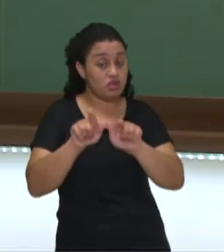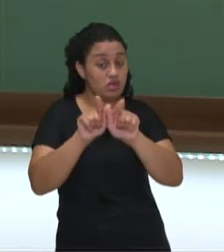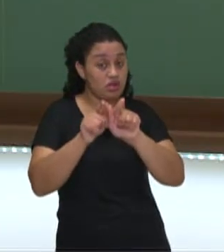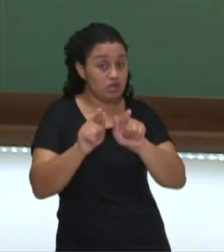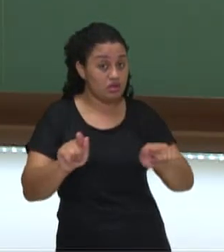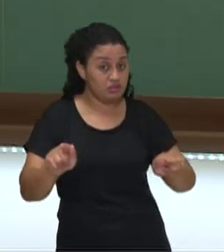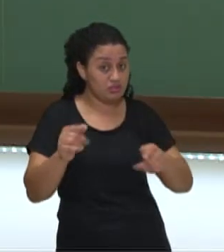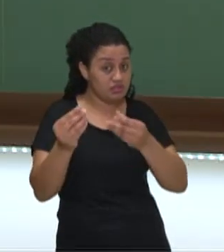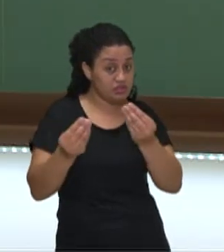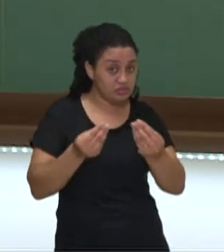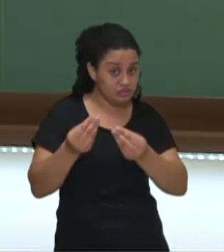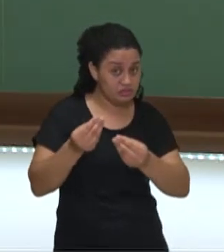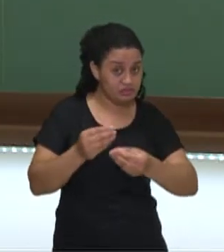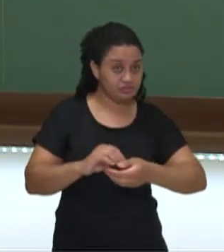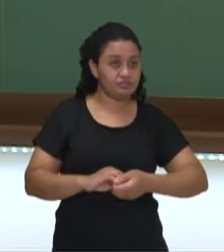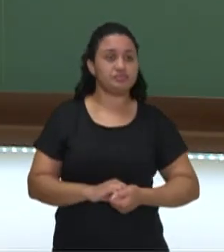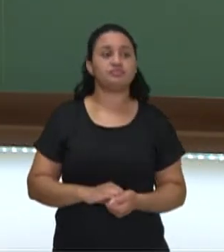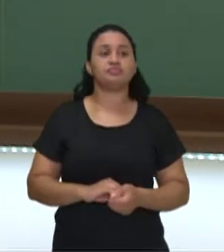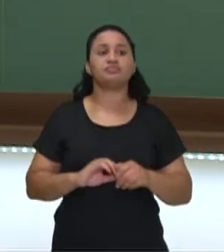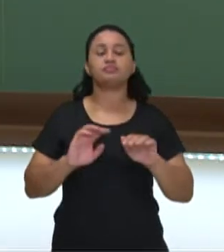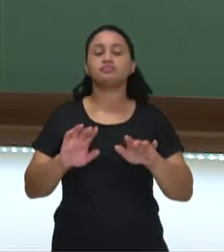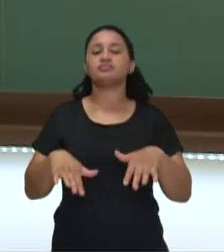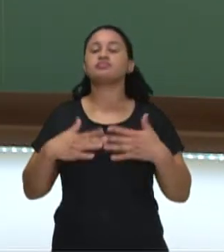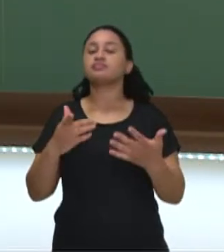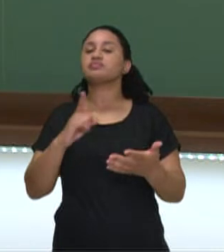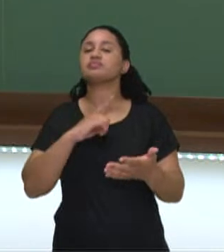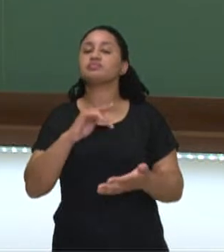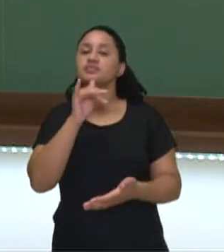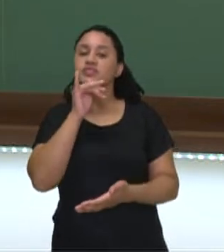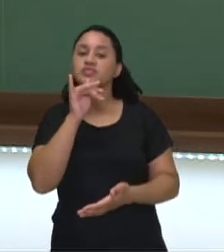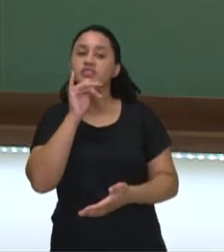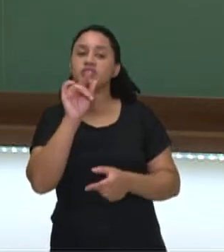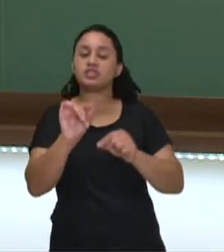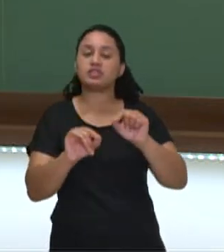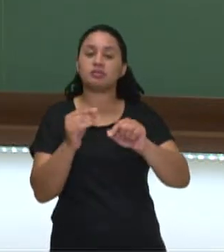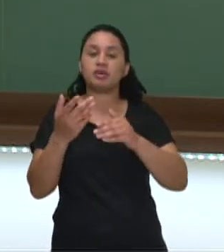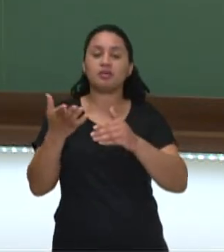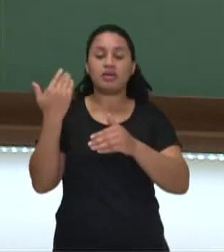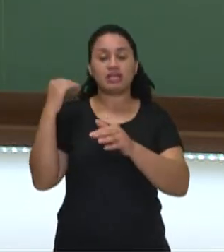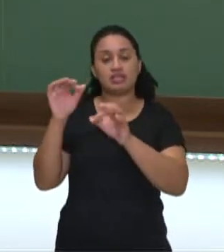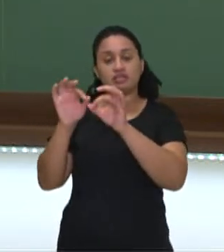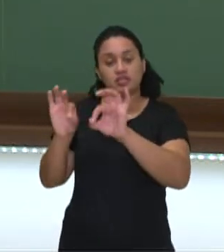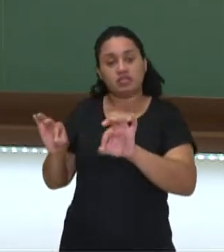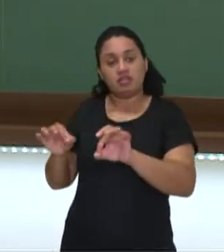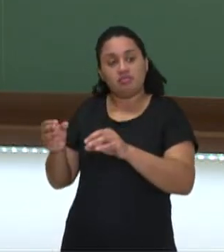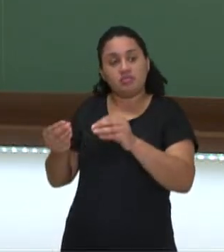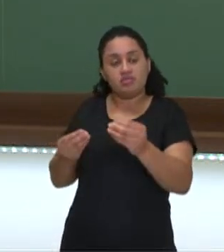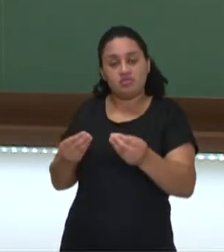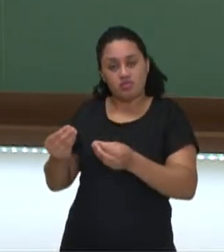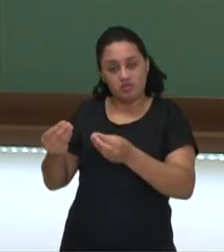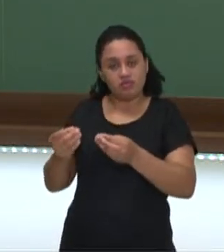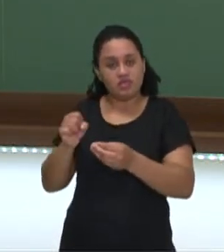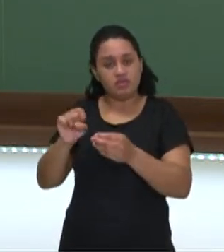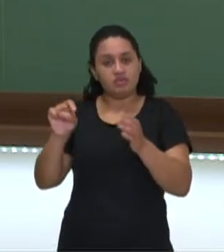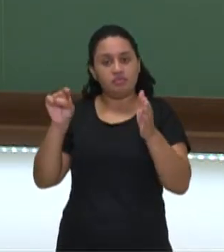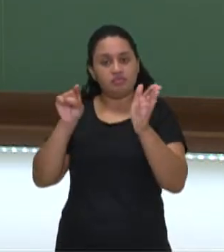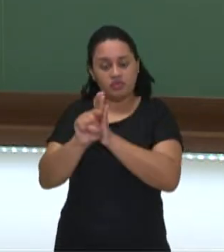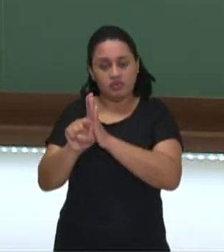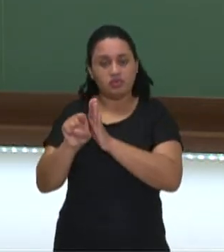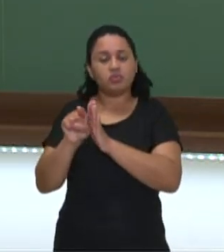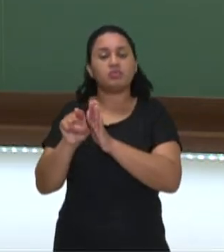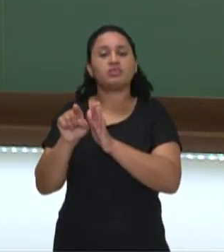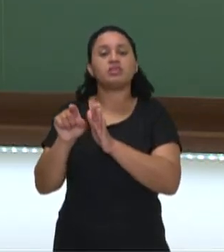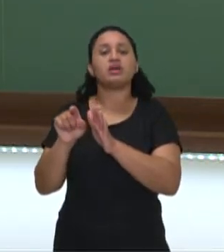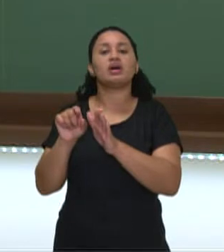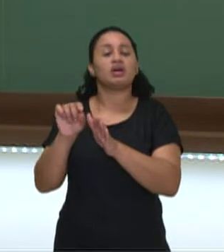funciona? Vejam aqui. Aqui eu tenho um exemplo da estrutura do passado simples. Se você vai fazer uma pergunta no passado